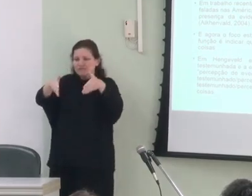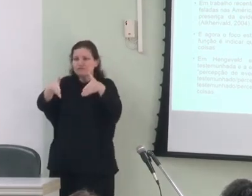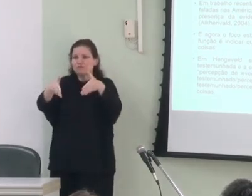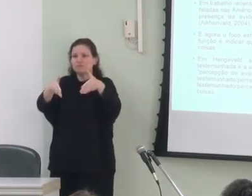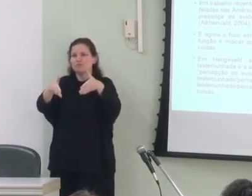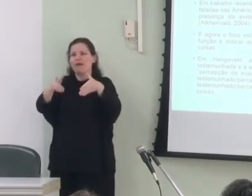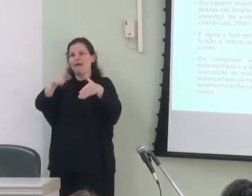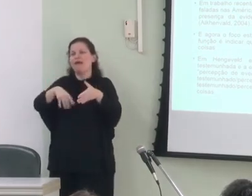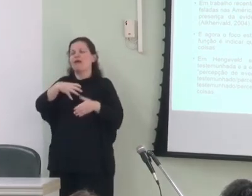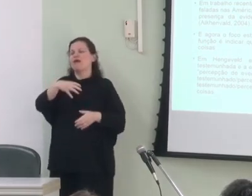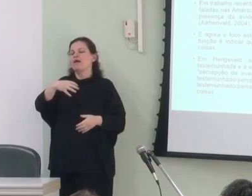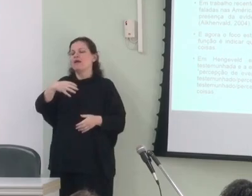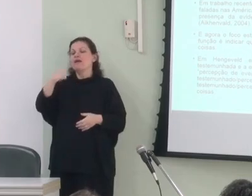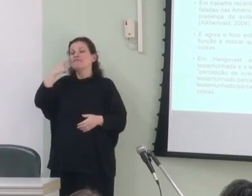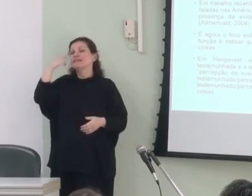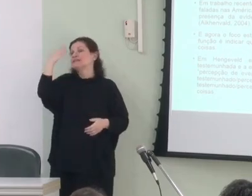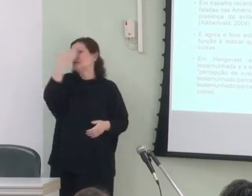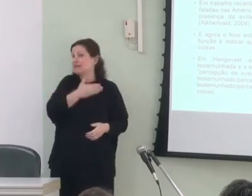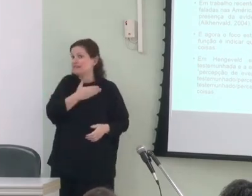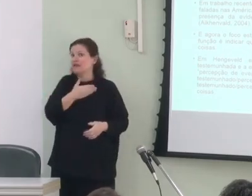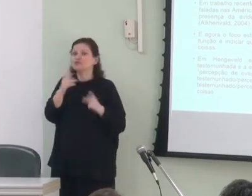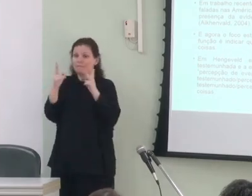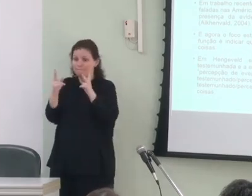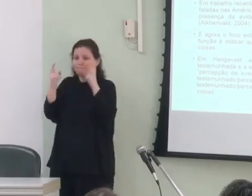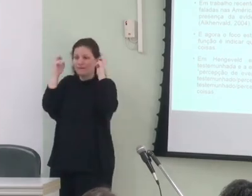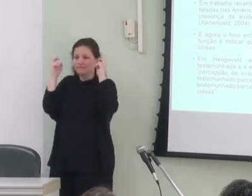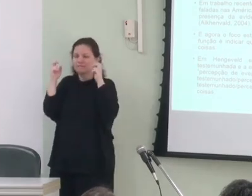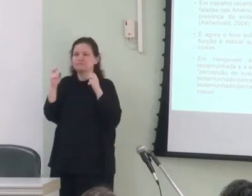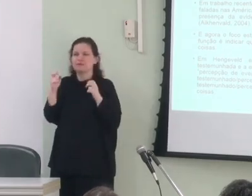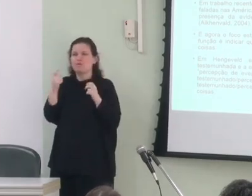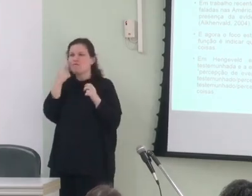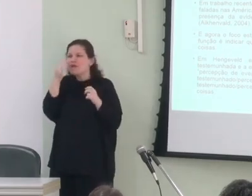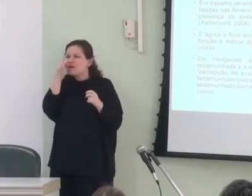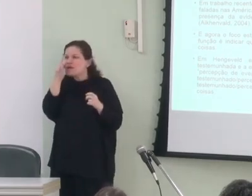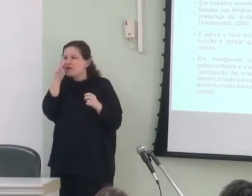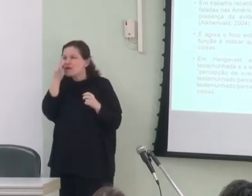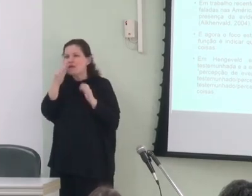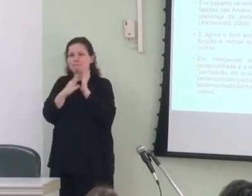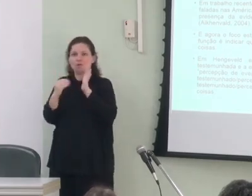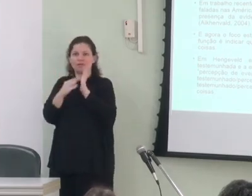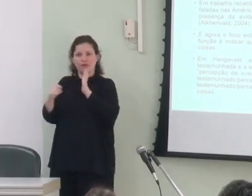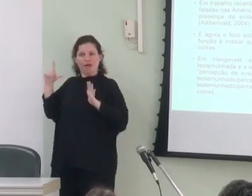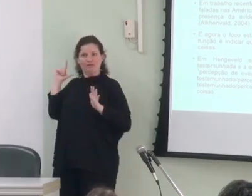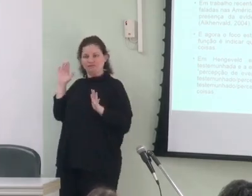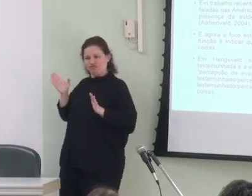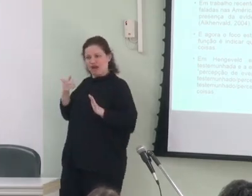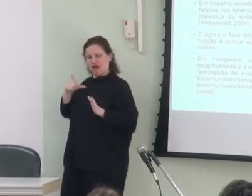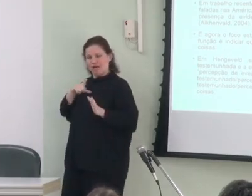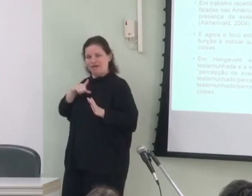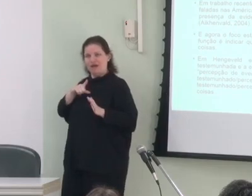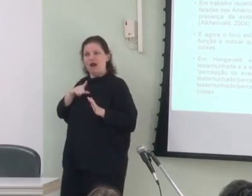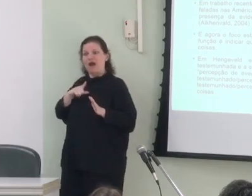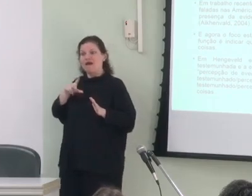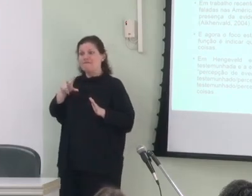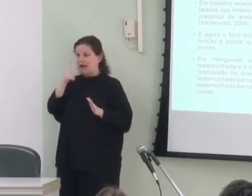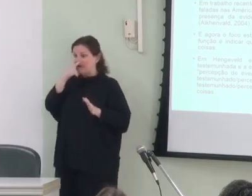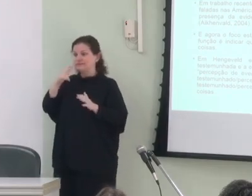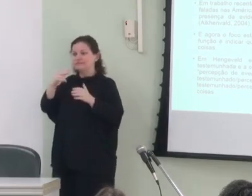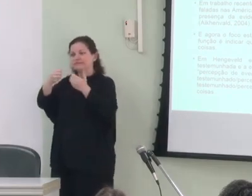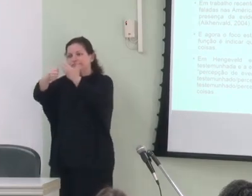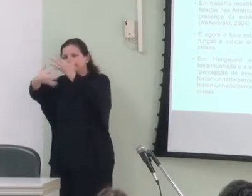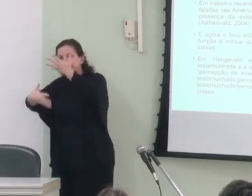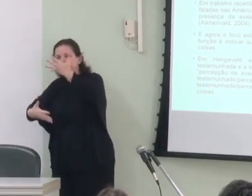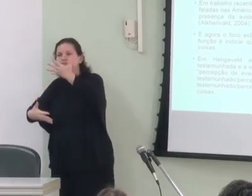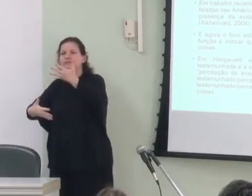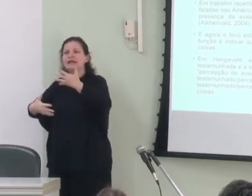a modalidade a evidencialidade de percepção de evento identificada no modelo anterior e que ele vai reclassificar como